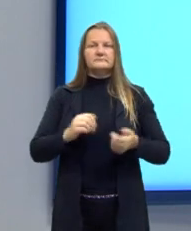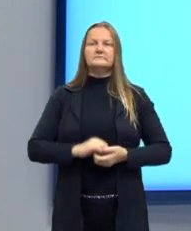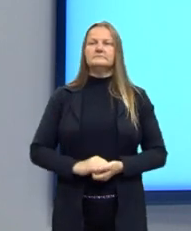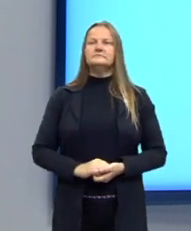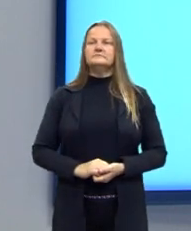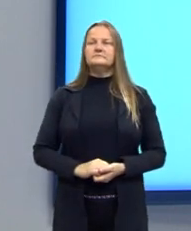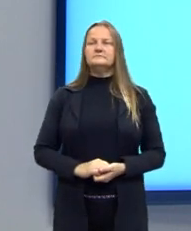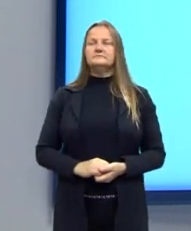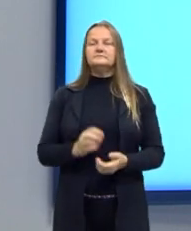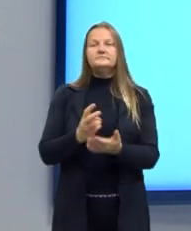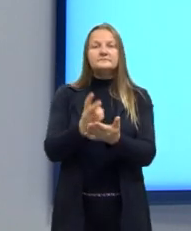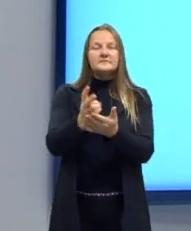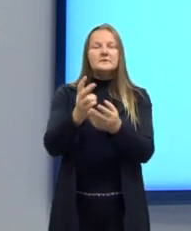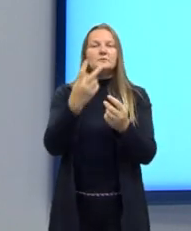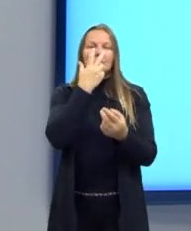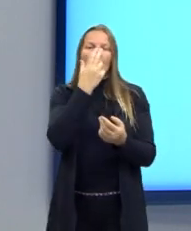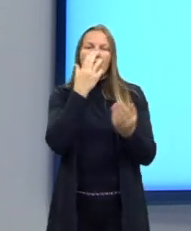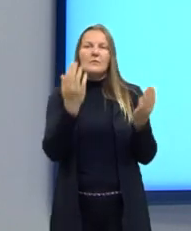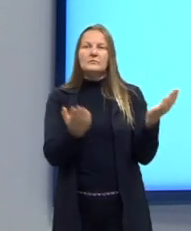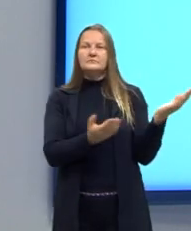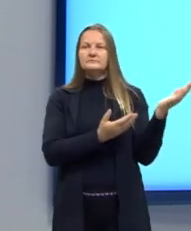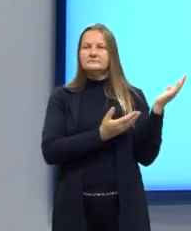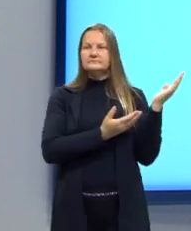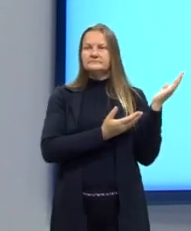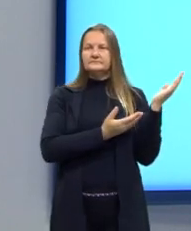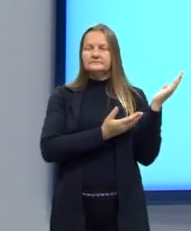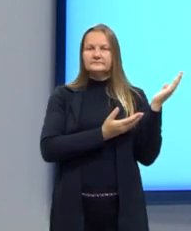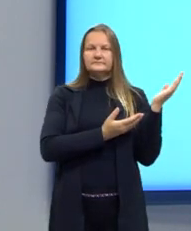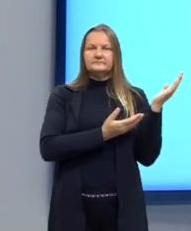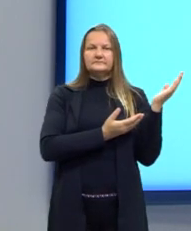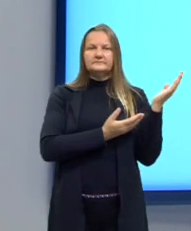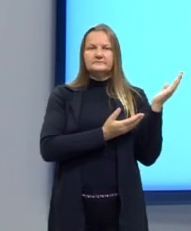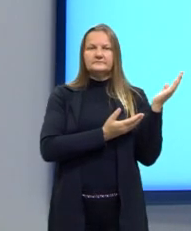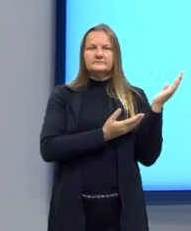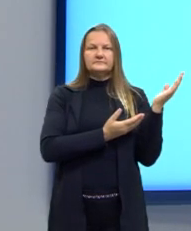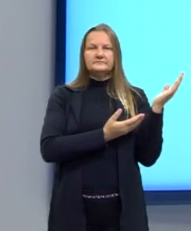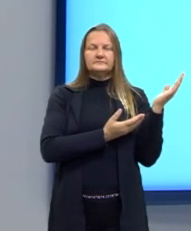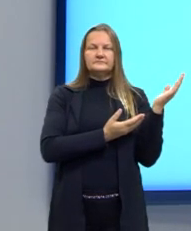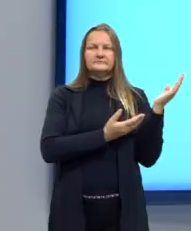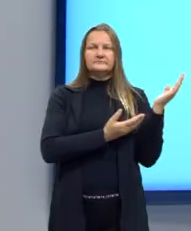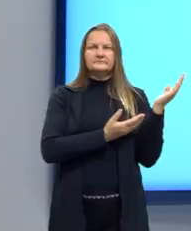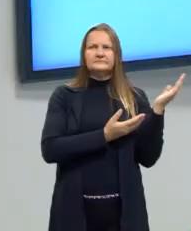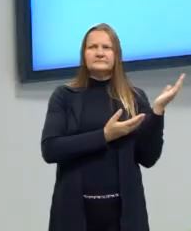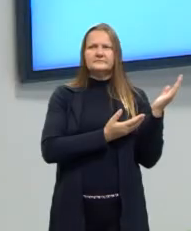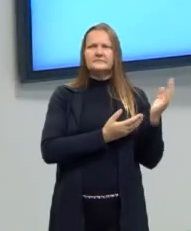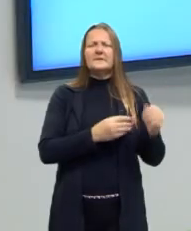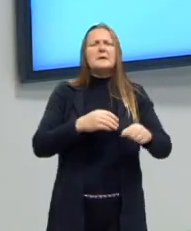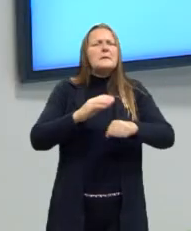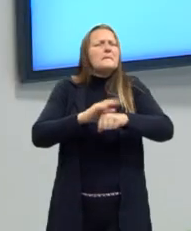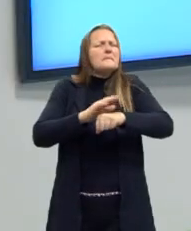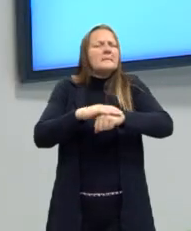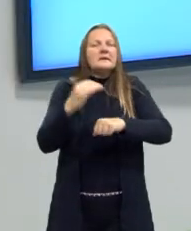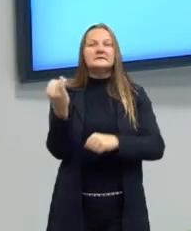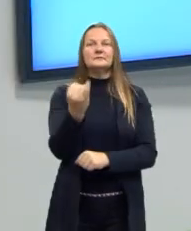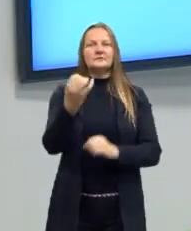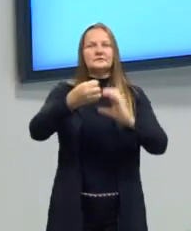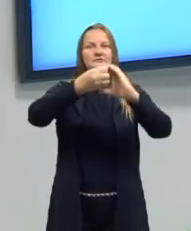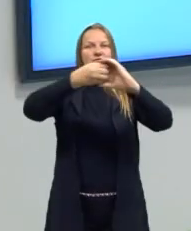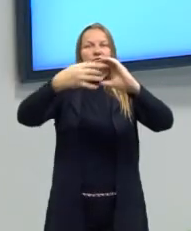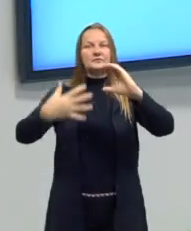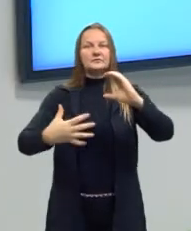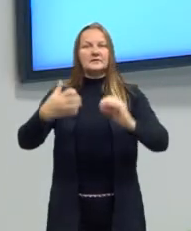Também seguimos o mesmo raciocínio das demais funções orgânicas. As principais características das